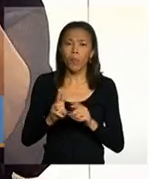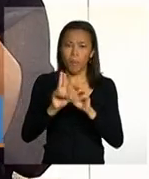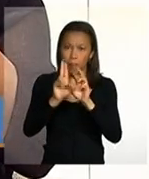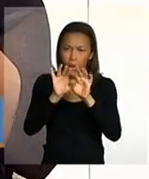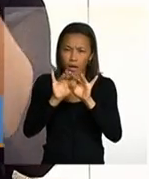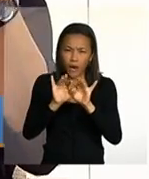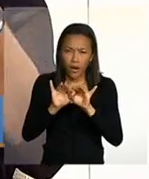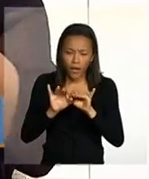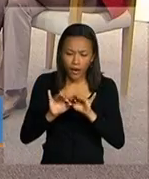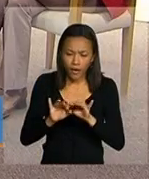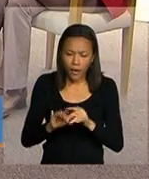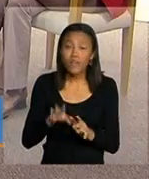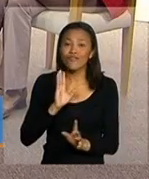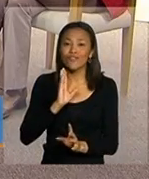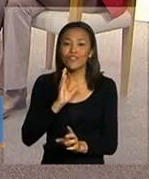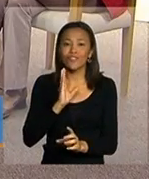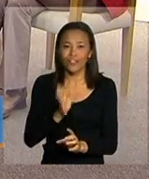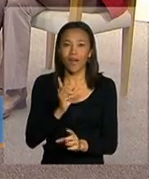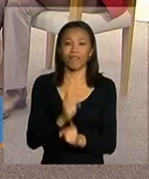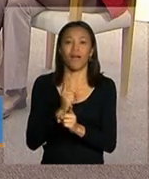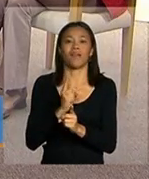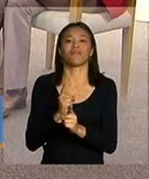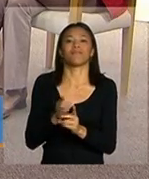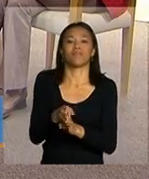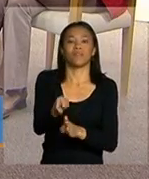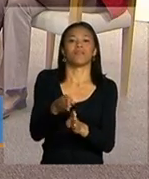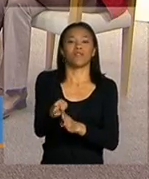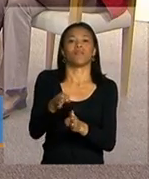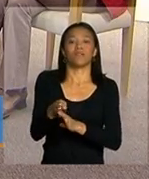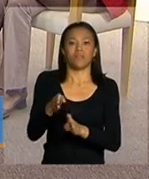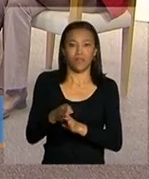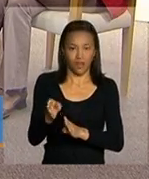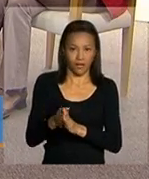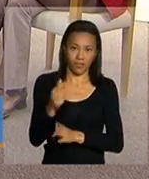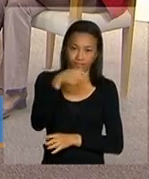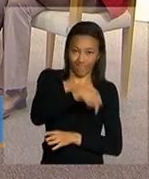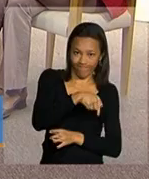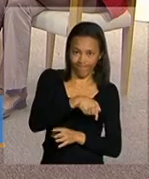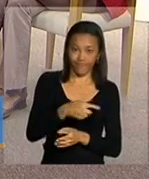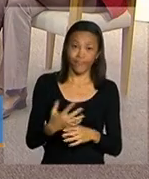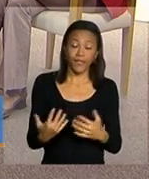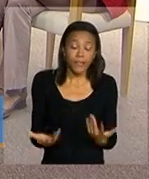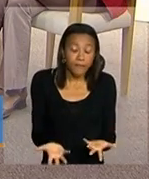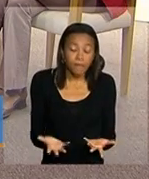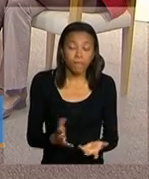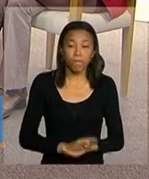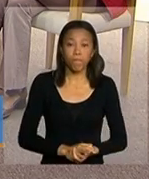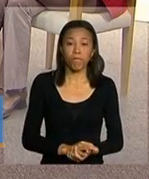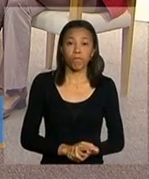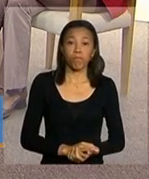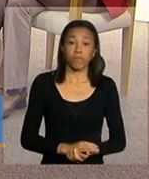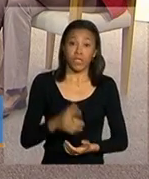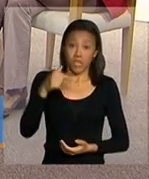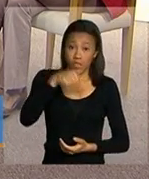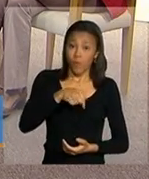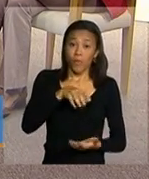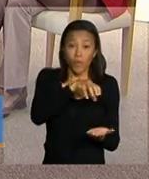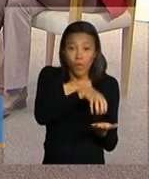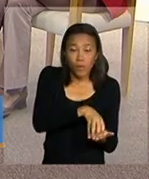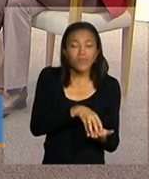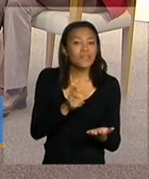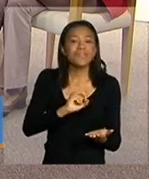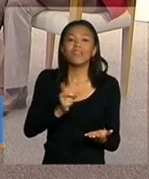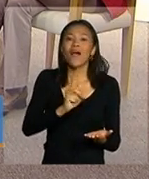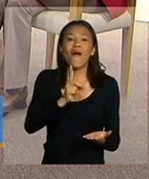aquelas que já estão em acompanhamento pelo creias e então o creias não cabe a